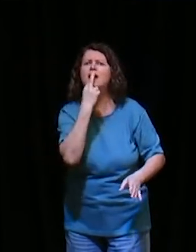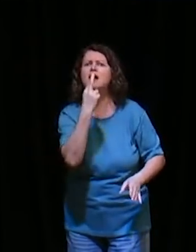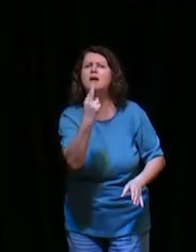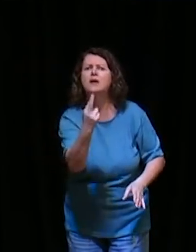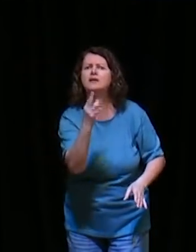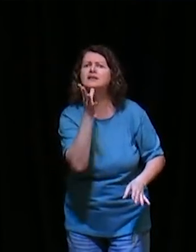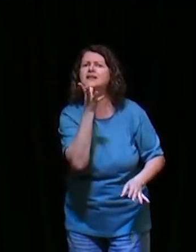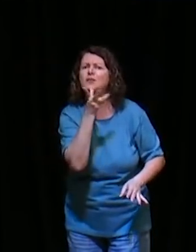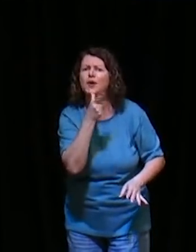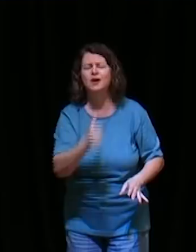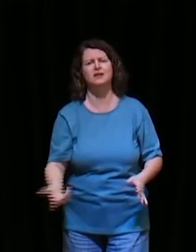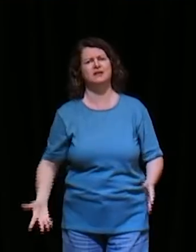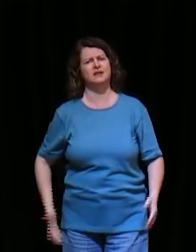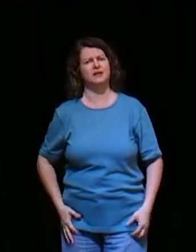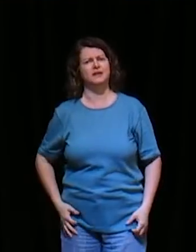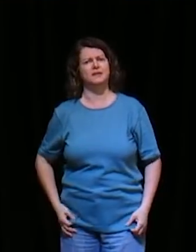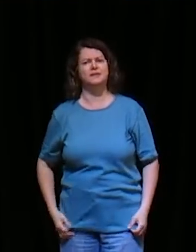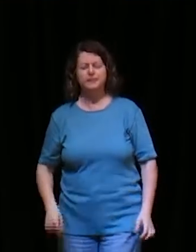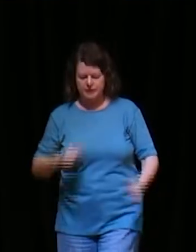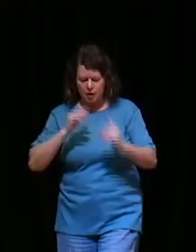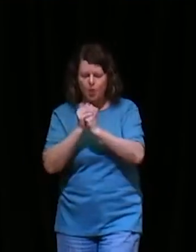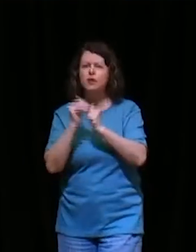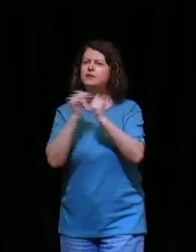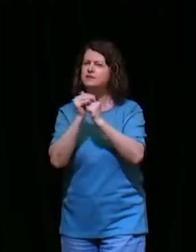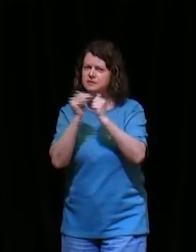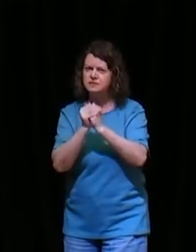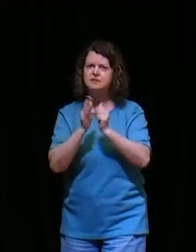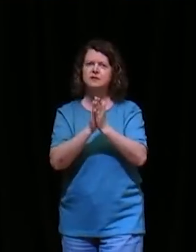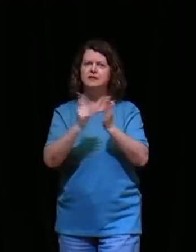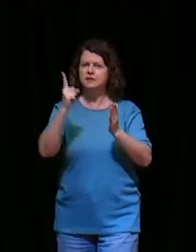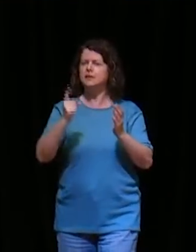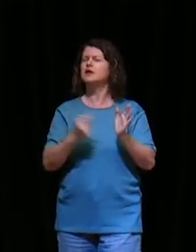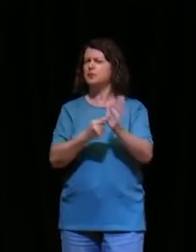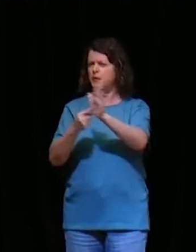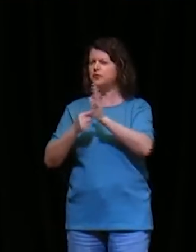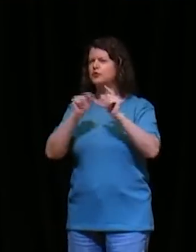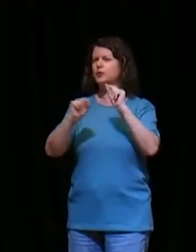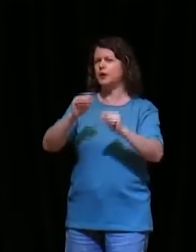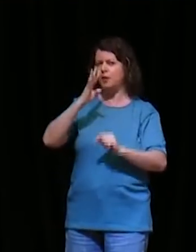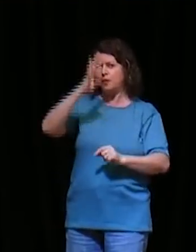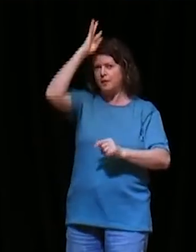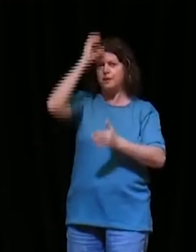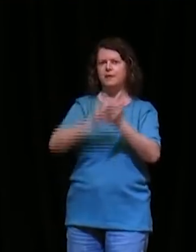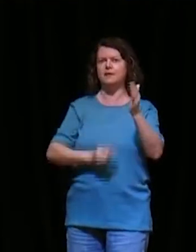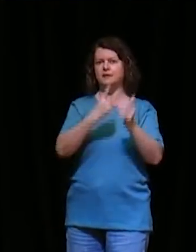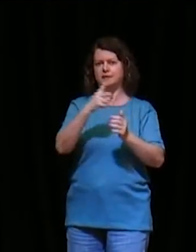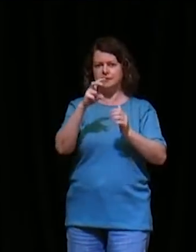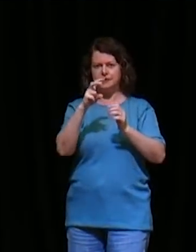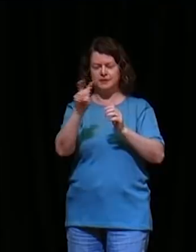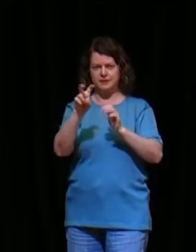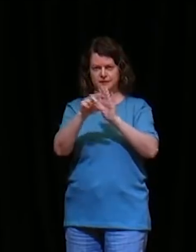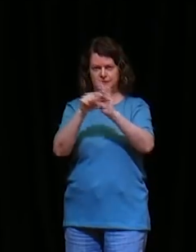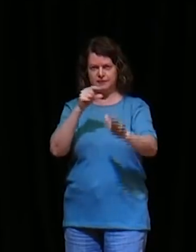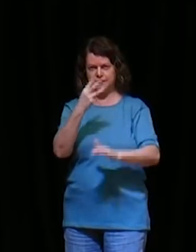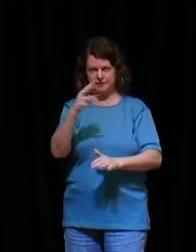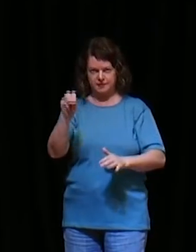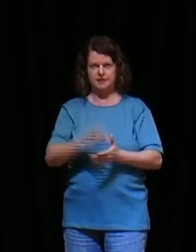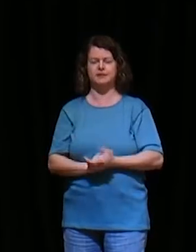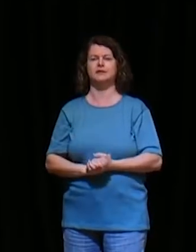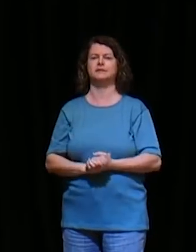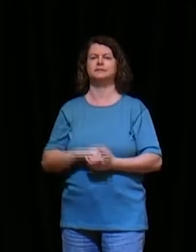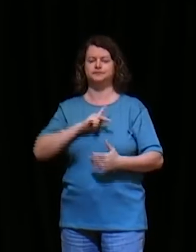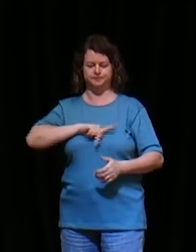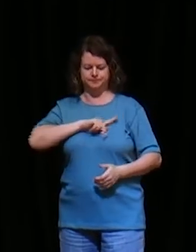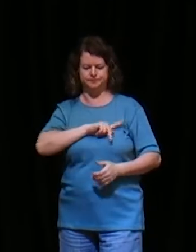orações na Bíblia, que nos preparam para isso, em Romanos 15 e 30, o apóstolo Paulo diz, e rogo-vos irmãos, por nosso Senhor